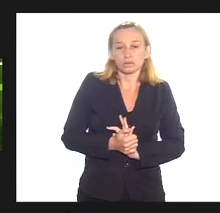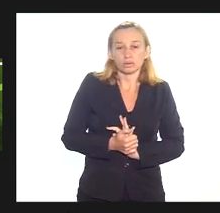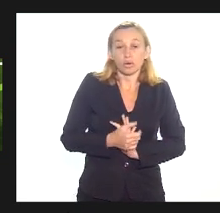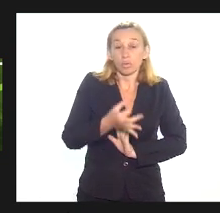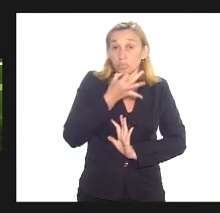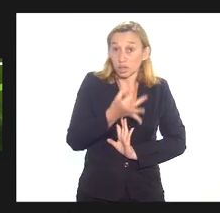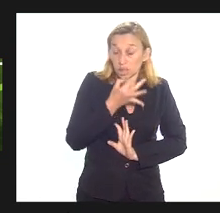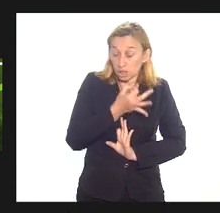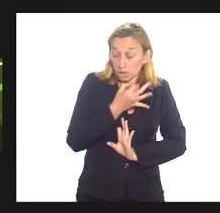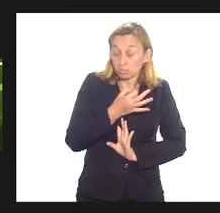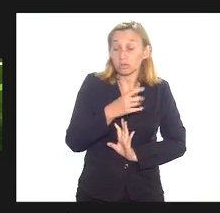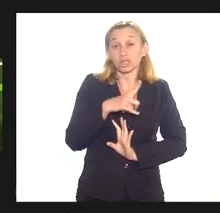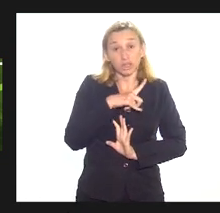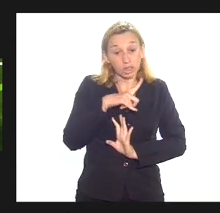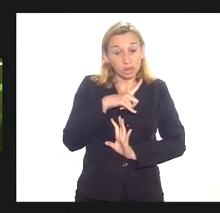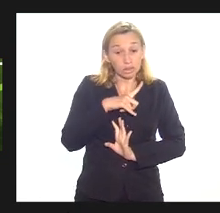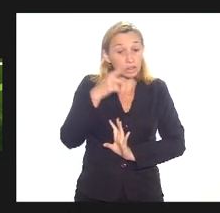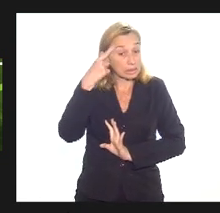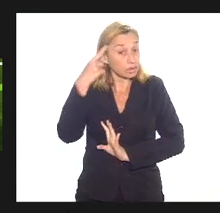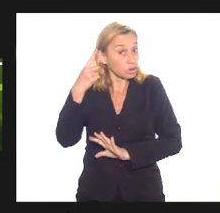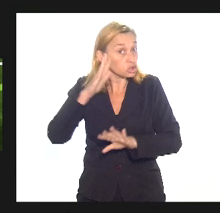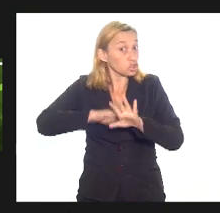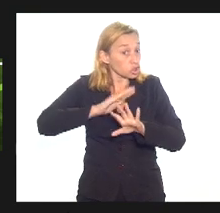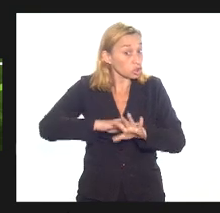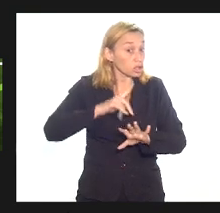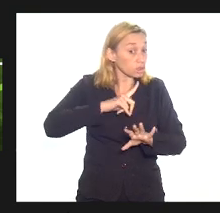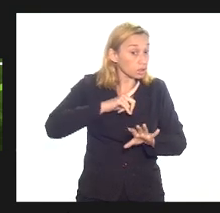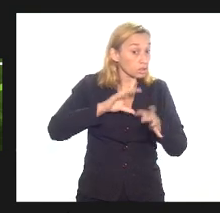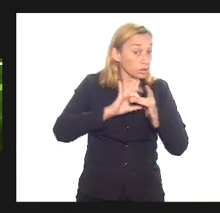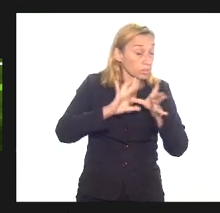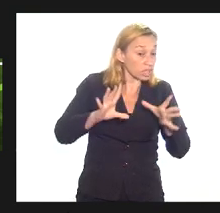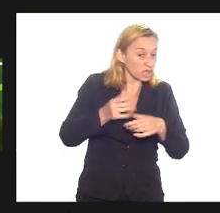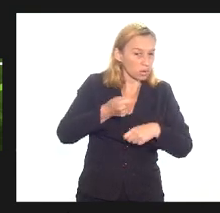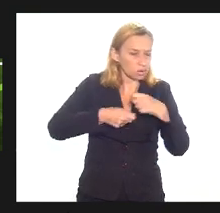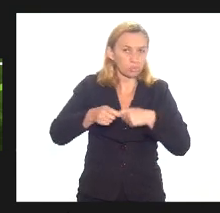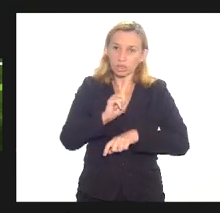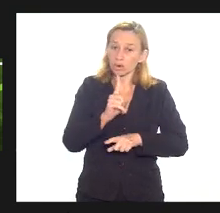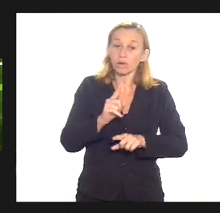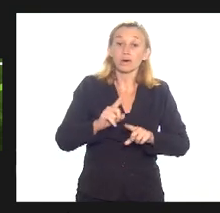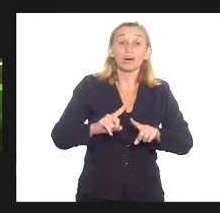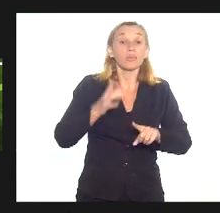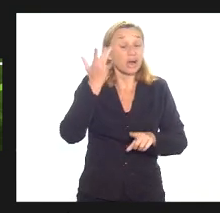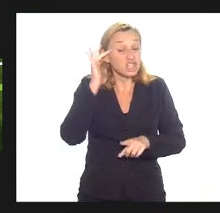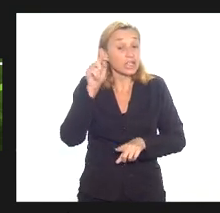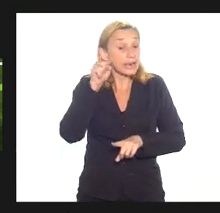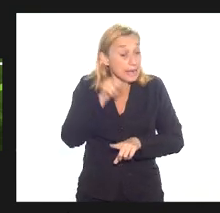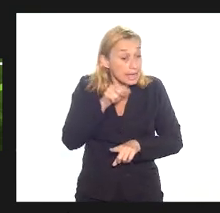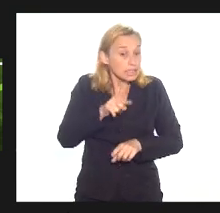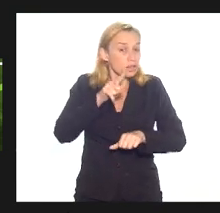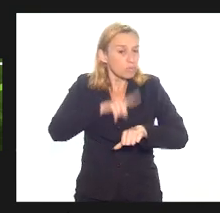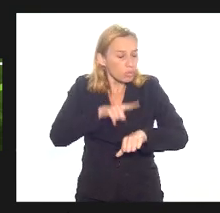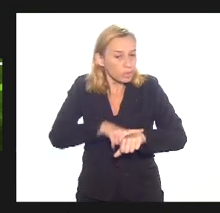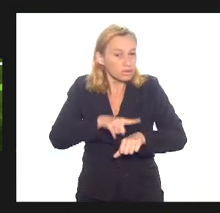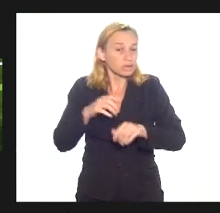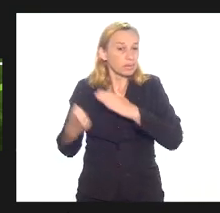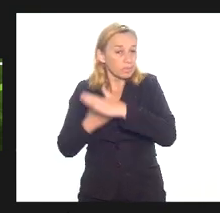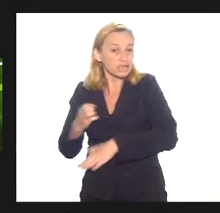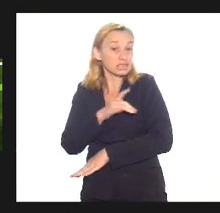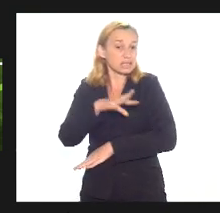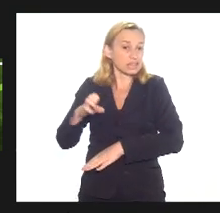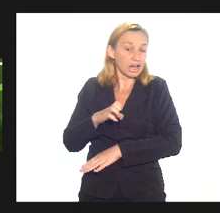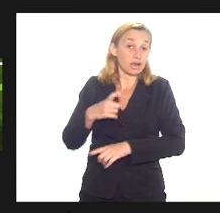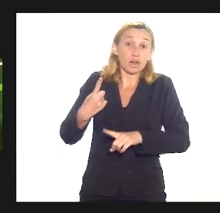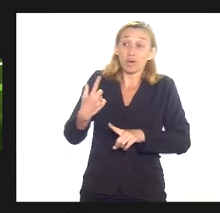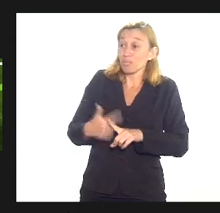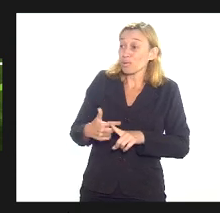opinião que eu tenho pela ideologia que eu tenho do liberalismo econômico não mas por achar que esse é o momento da CEDAI porque a CEDAI daqui a pouco ela não vai